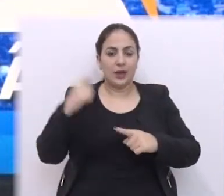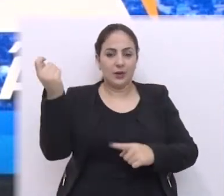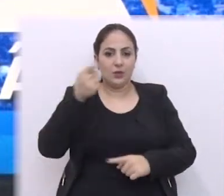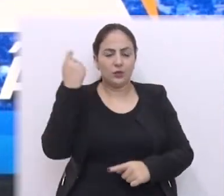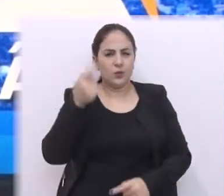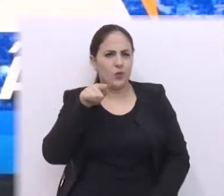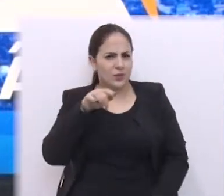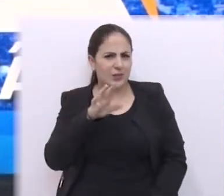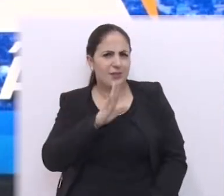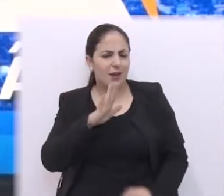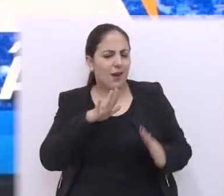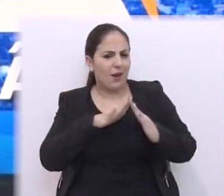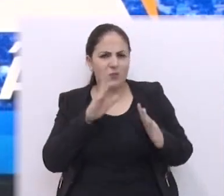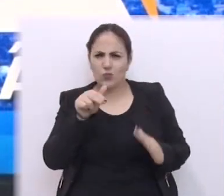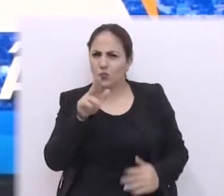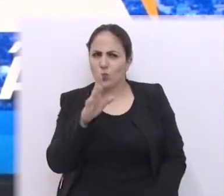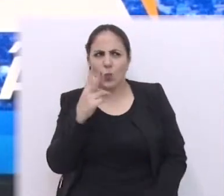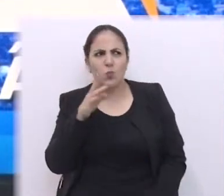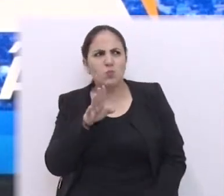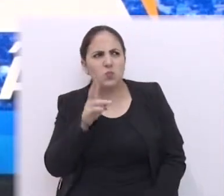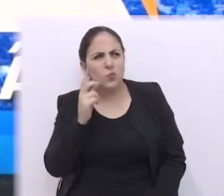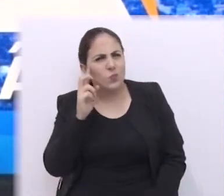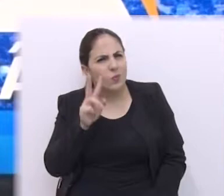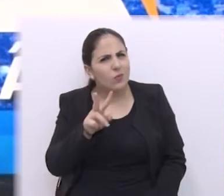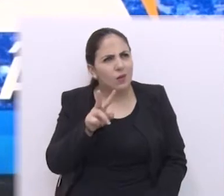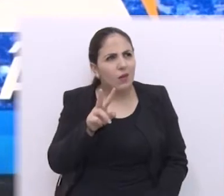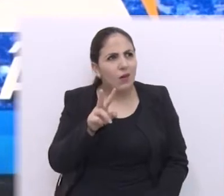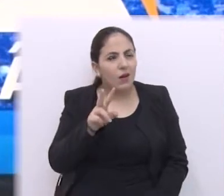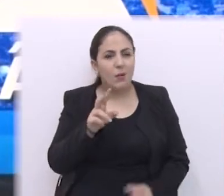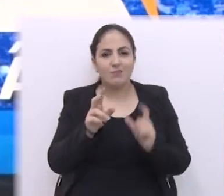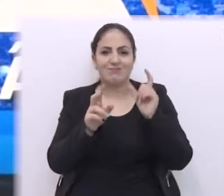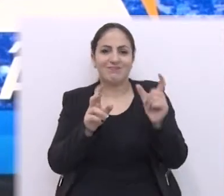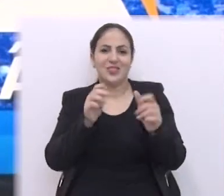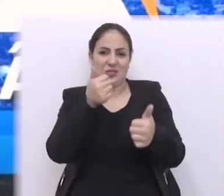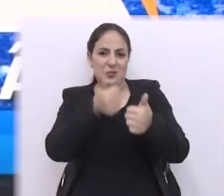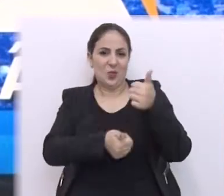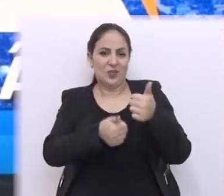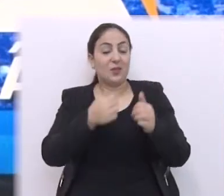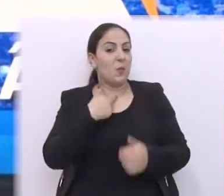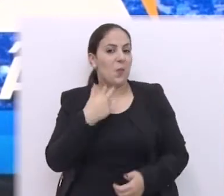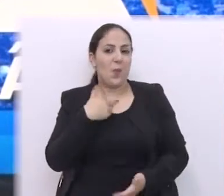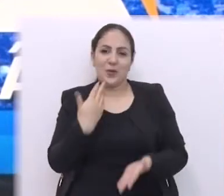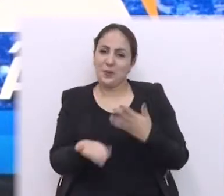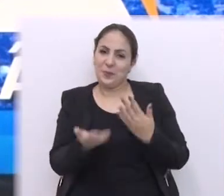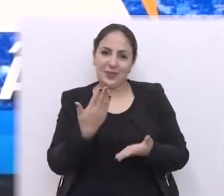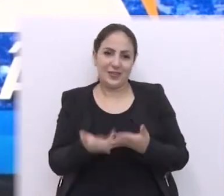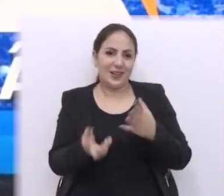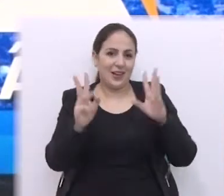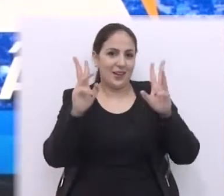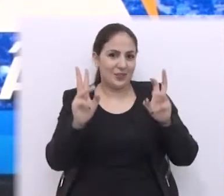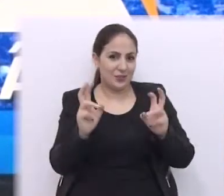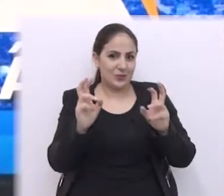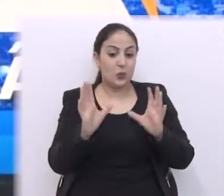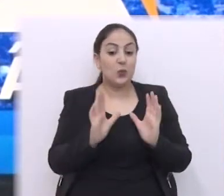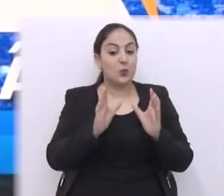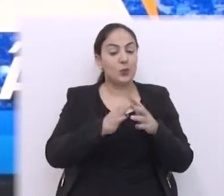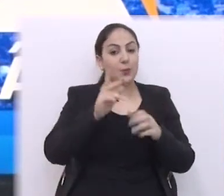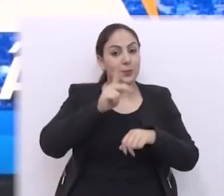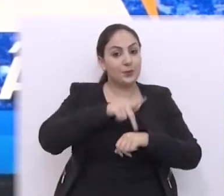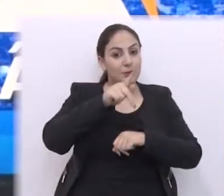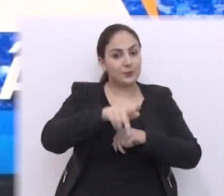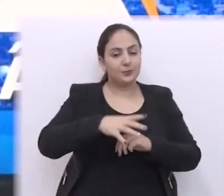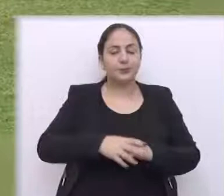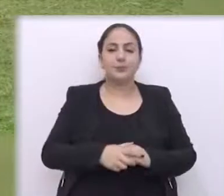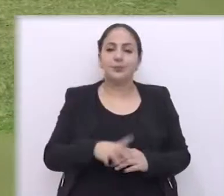Você de casa que nunca ouviu falar desta modalidade esportiva não pode perder a reportagem sobre a equipe de